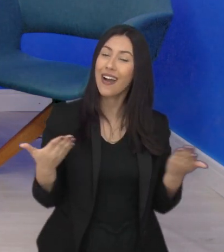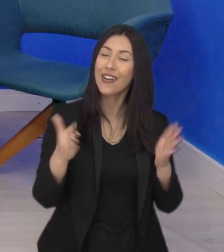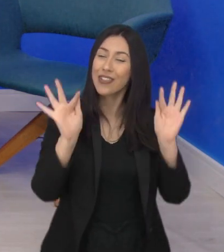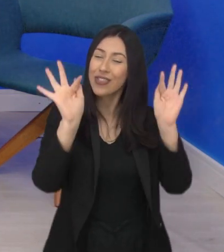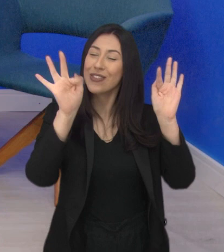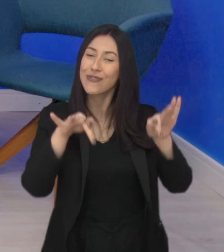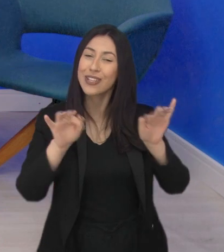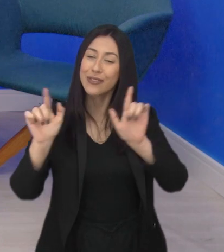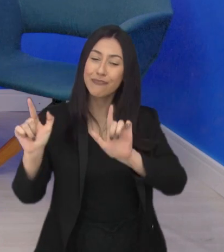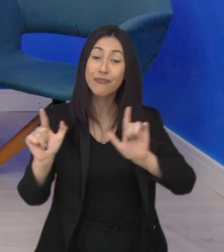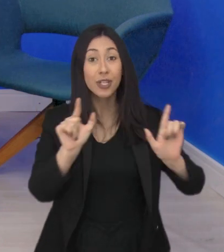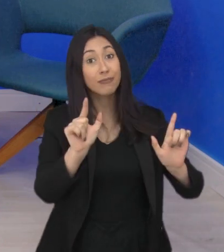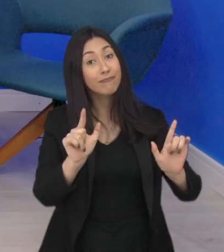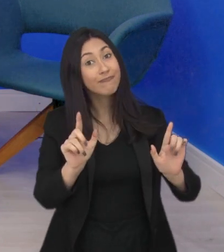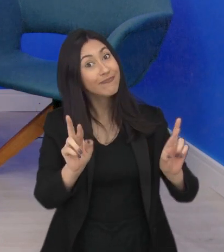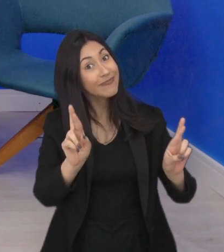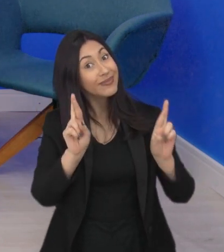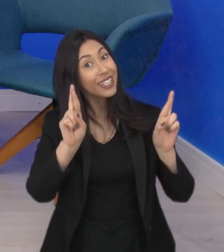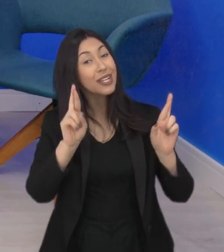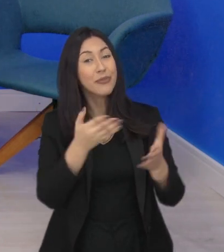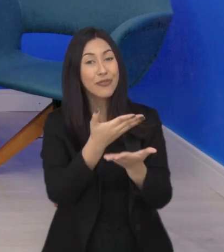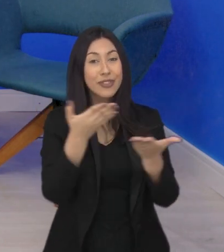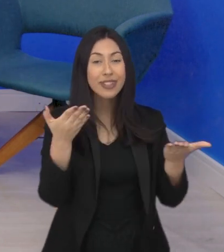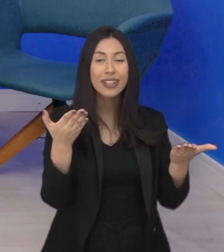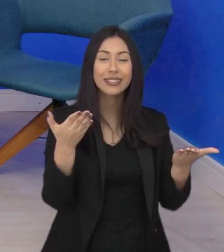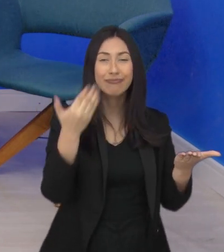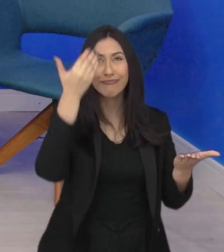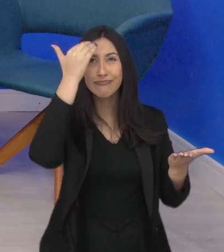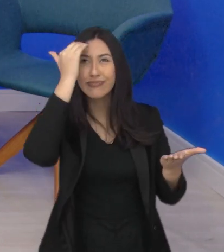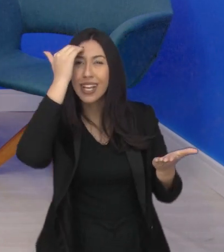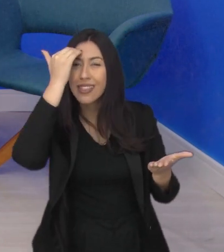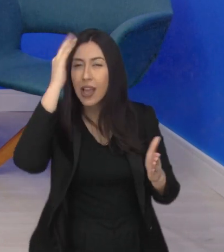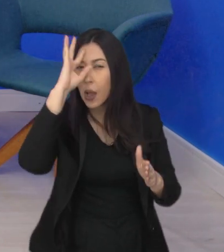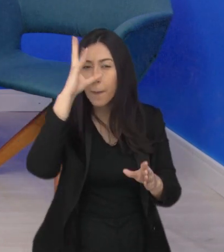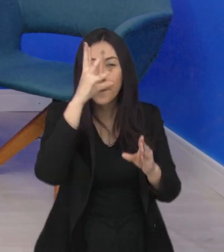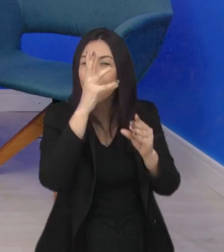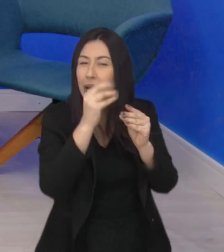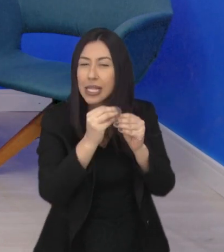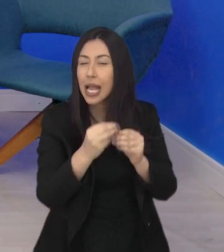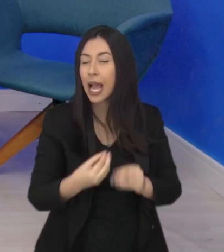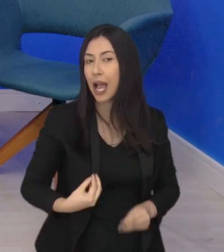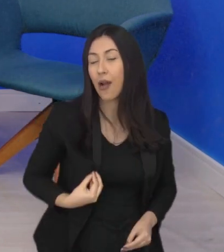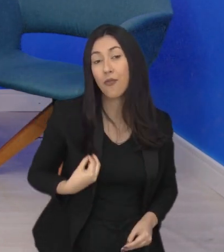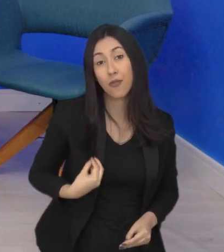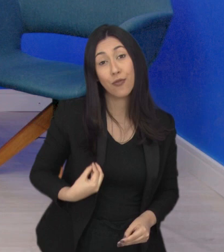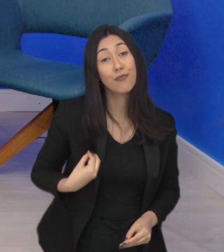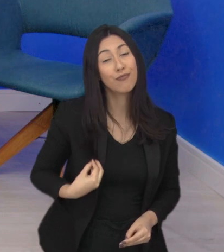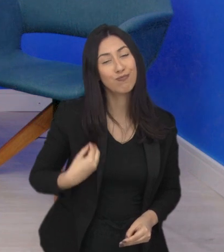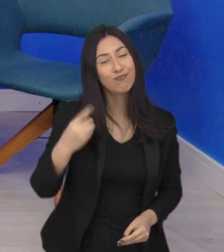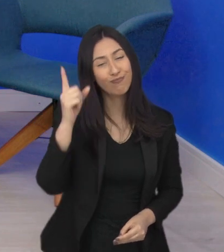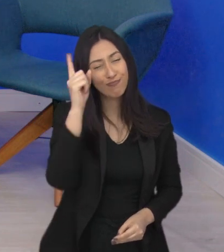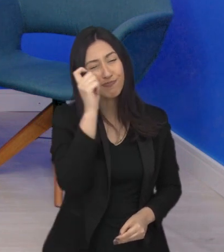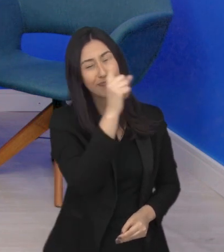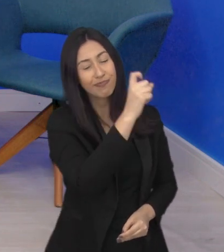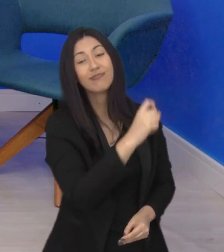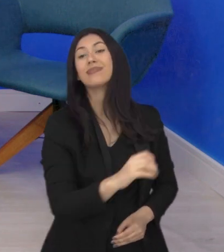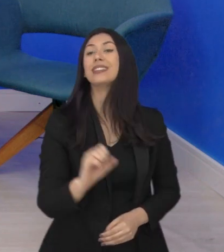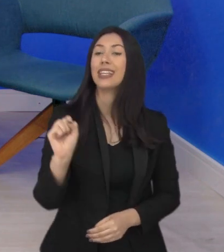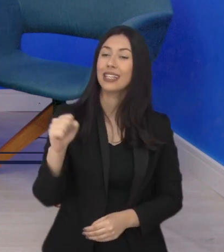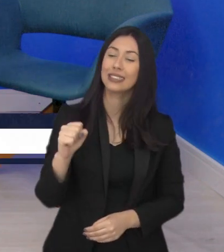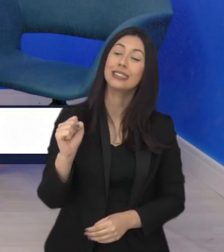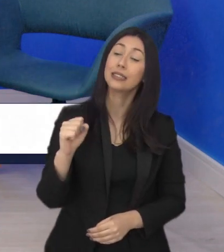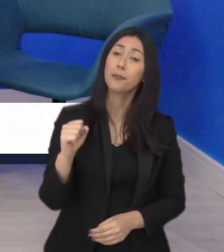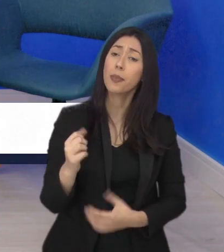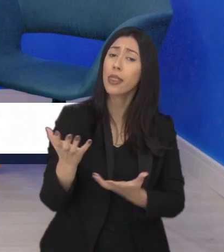ao fim o Sobre Política esperamos ter ajudado a todos a entender um pouco mais dessa realidade tão complexa é isso mesmo